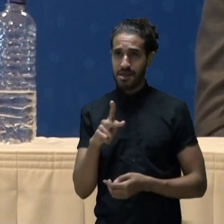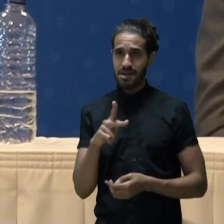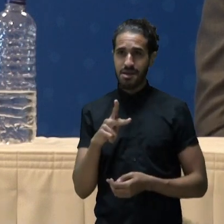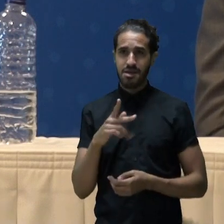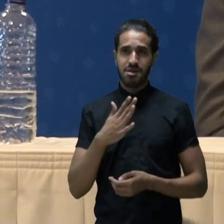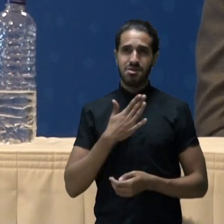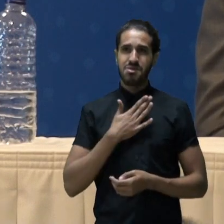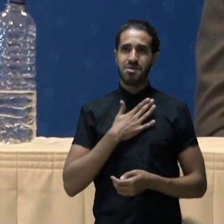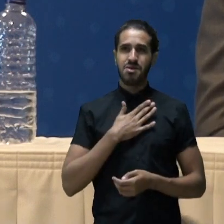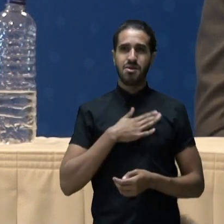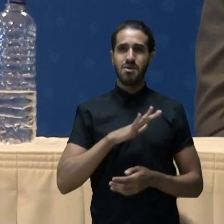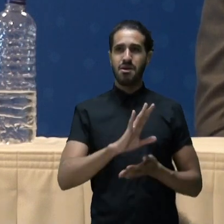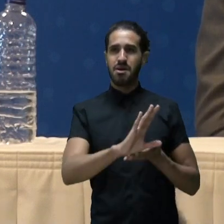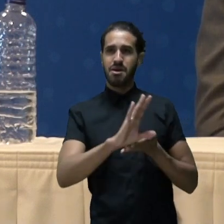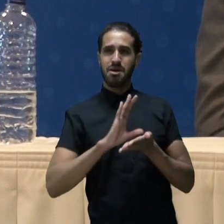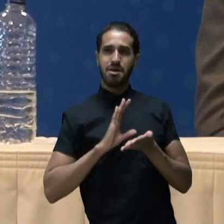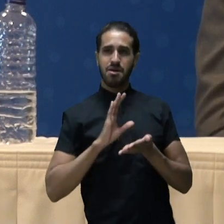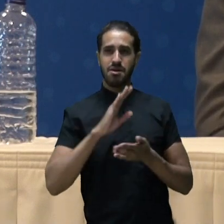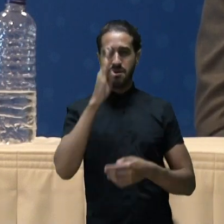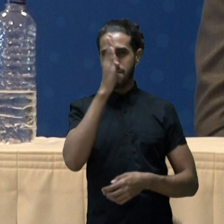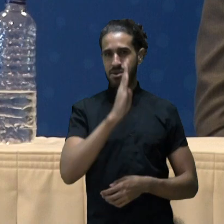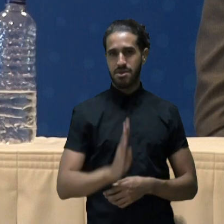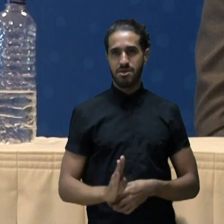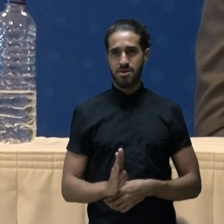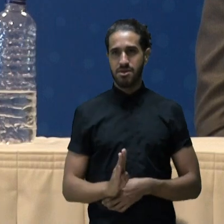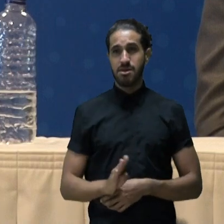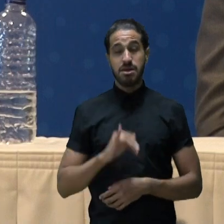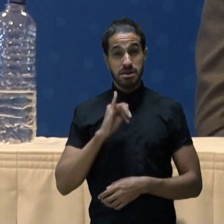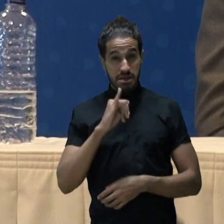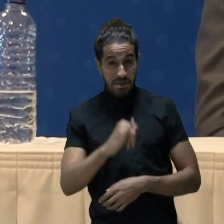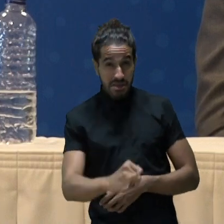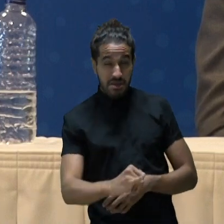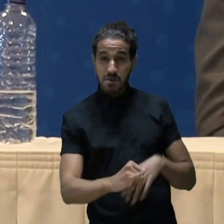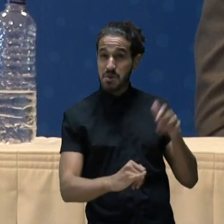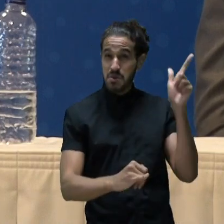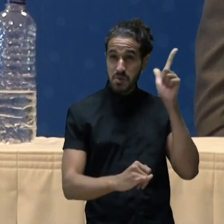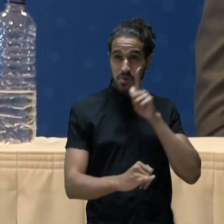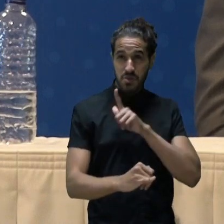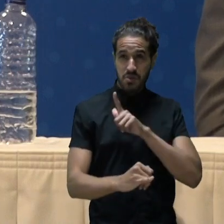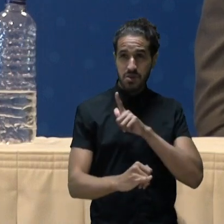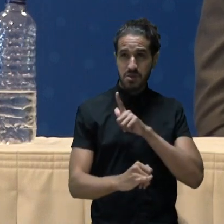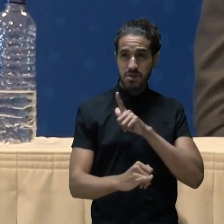ele tem prazer de receber auxílio Brasil. Se ele pudesse,